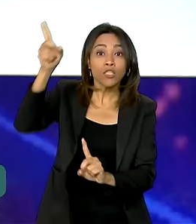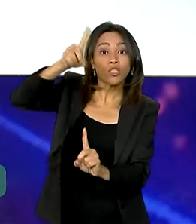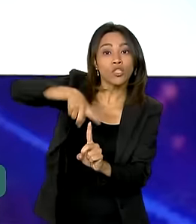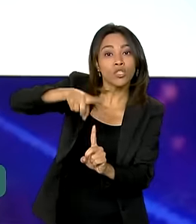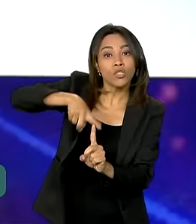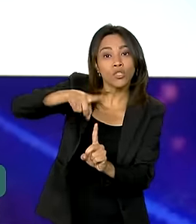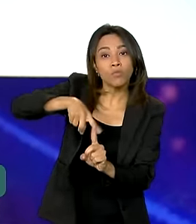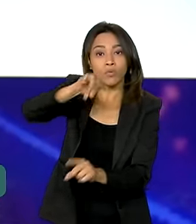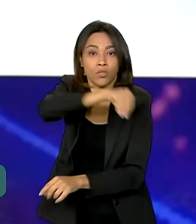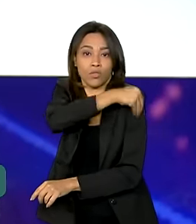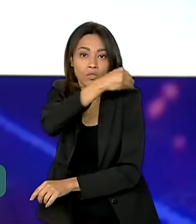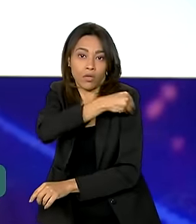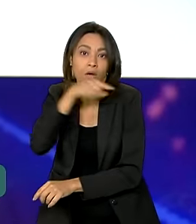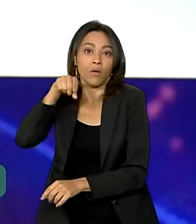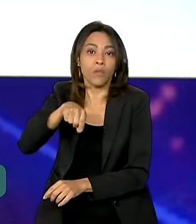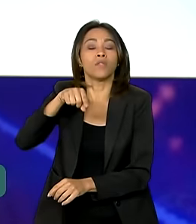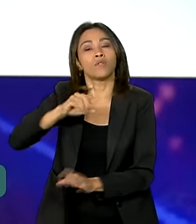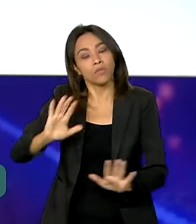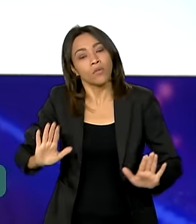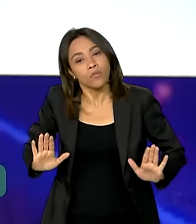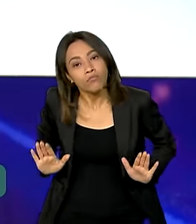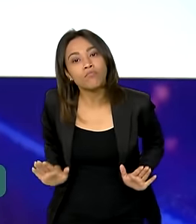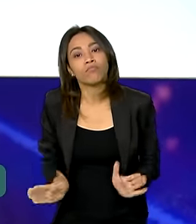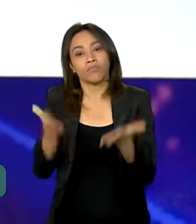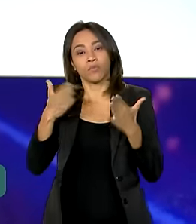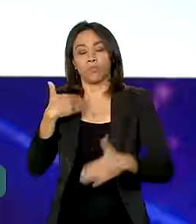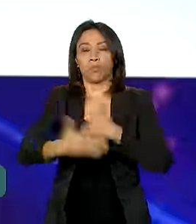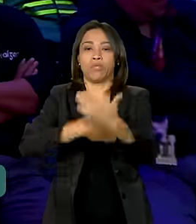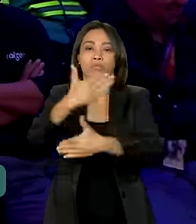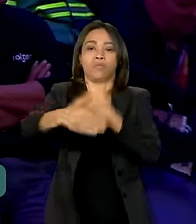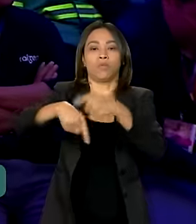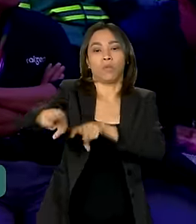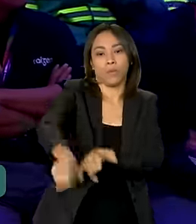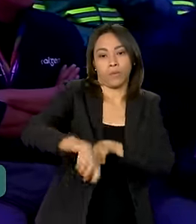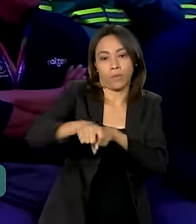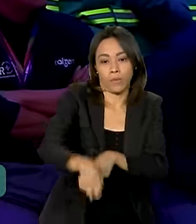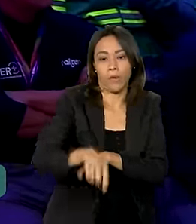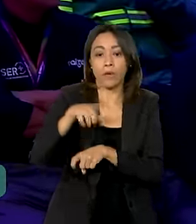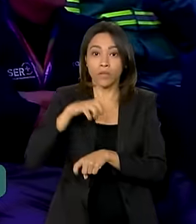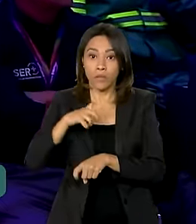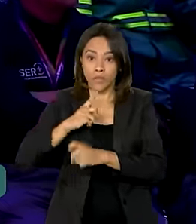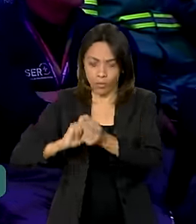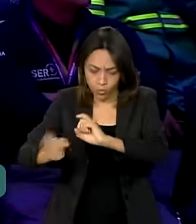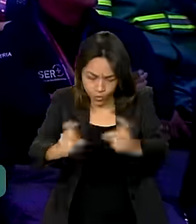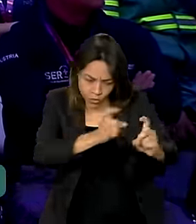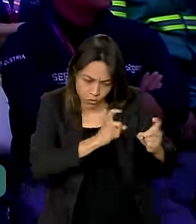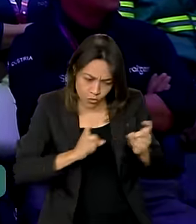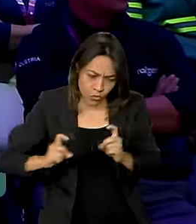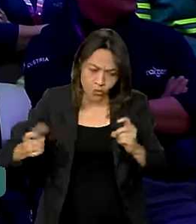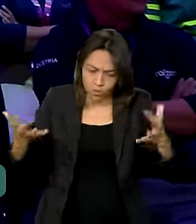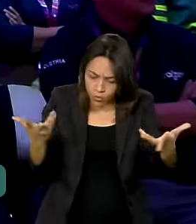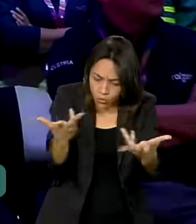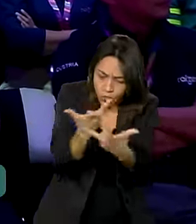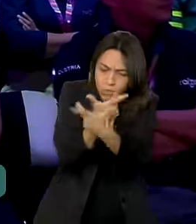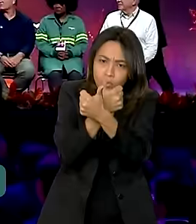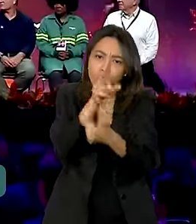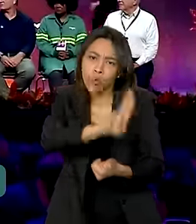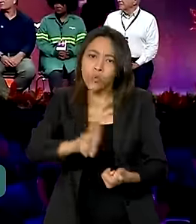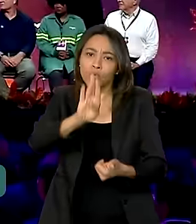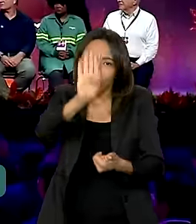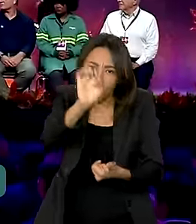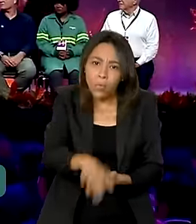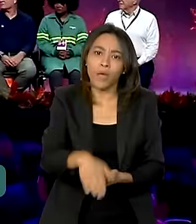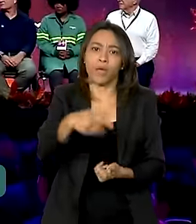etanol também contribui para o desenvolvimento econômico rural, promovendo uma gestão mais eficiente dos resíduos e